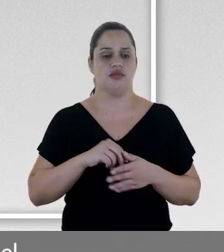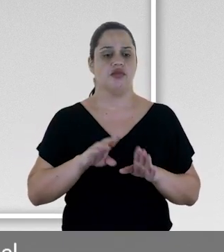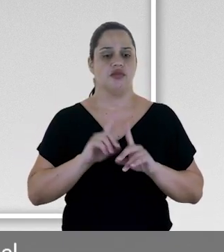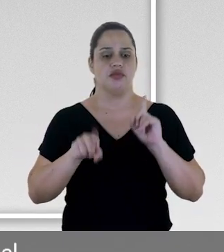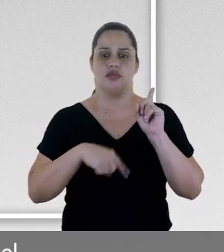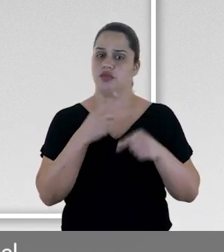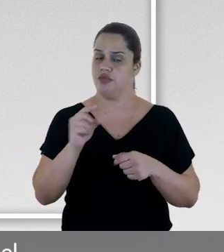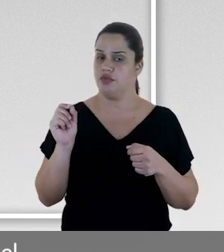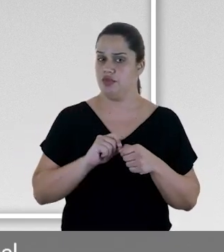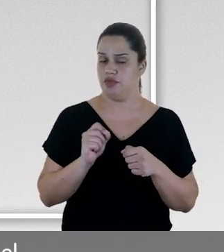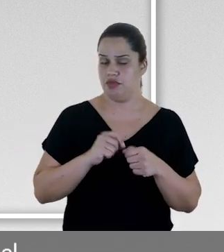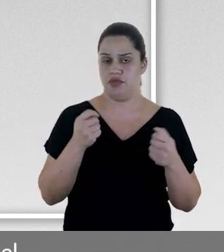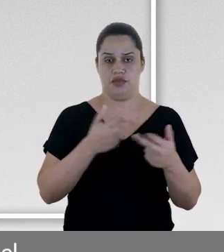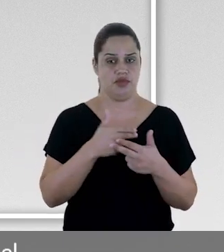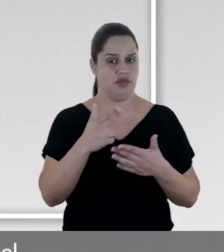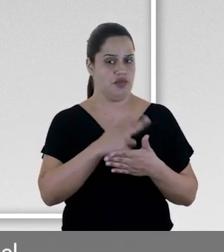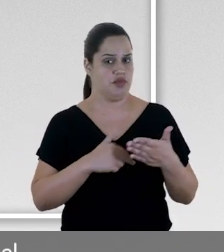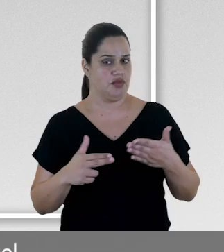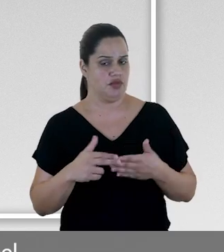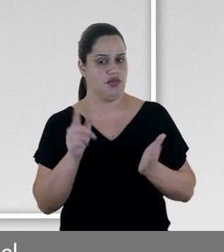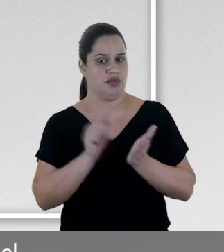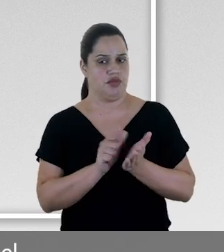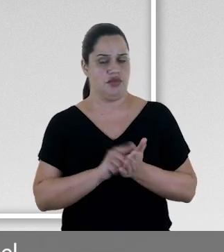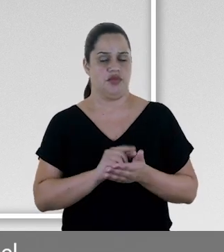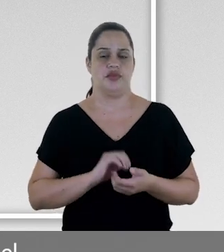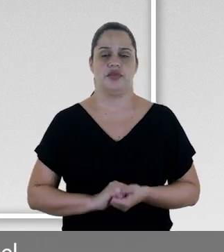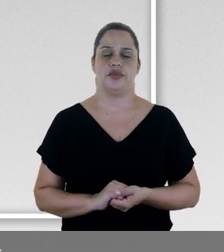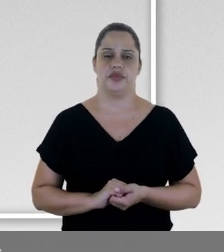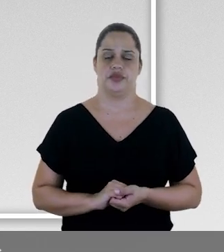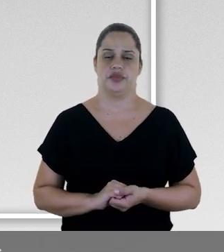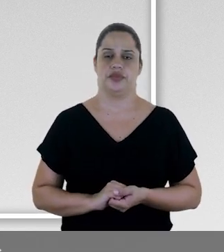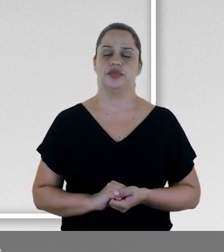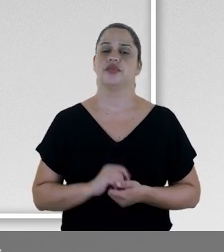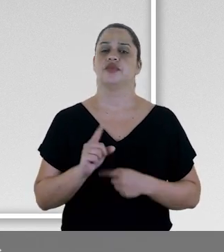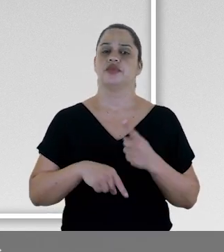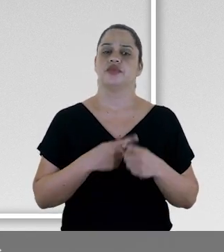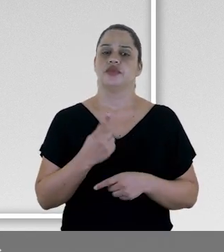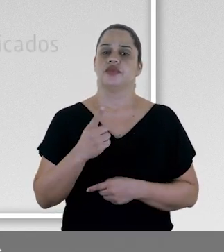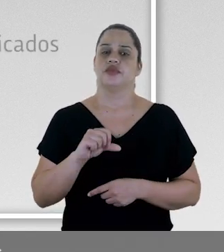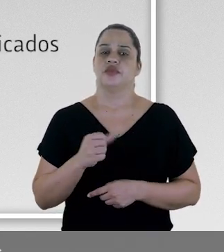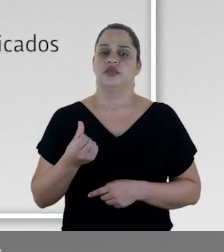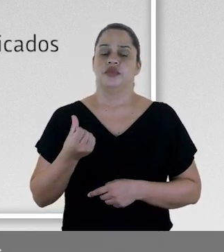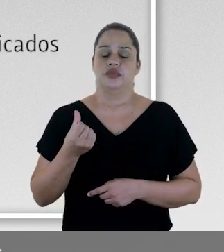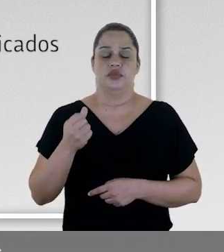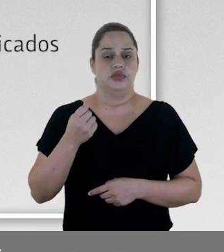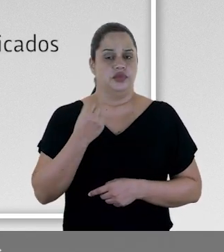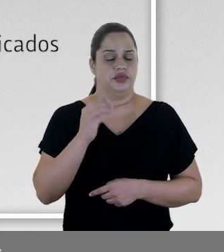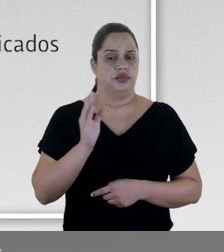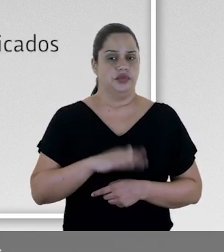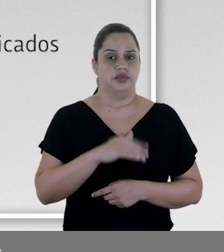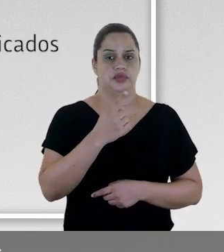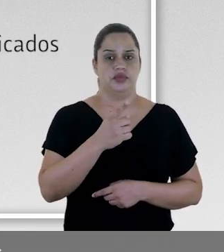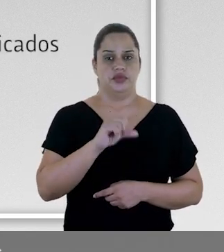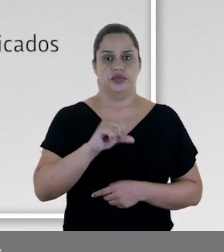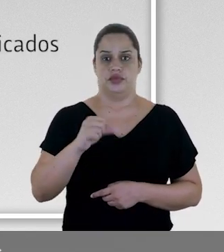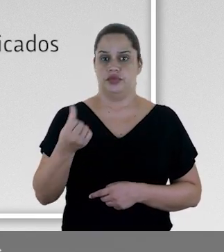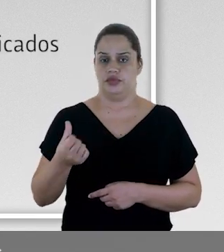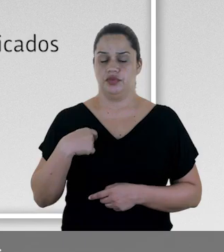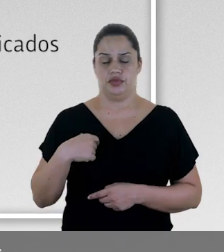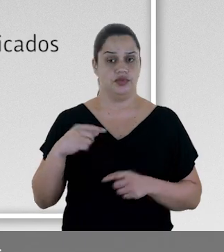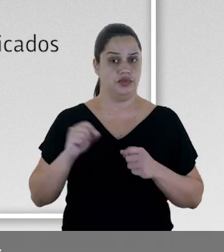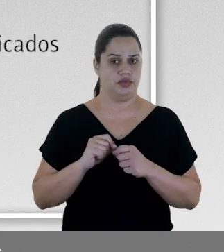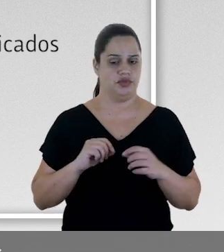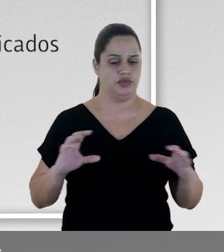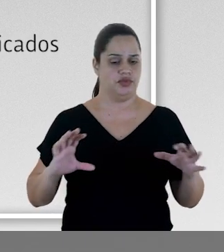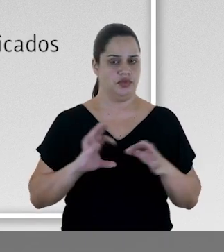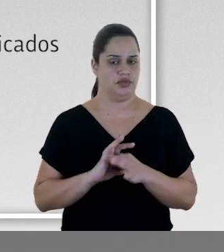e, assim, fazer desenhos em uma folha de papel. Em 1996, ele juntou seu amor por